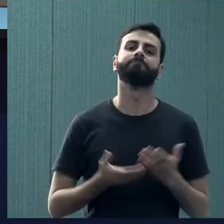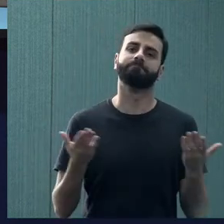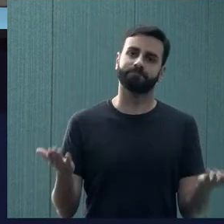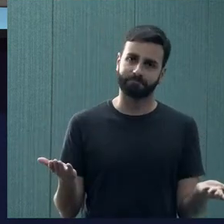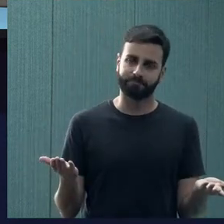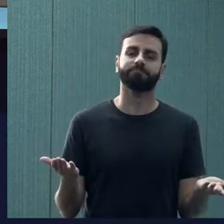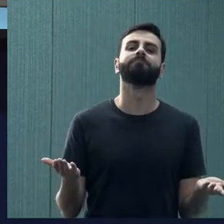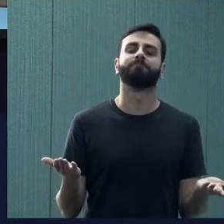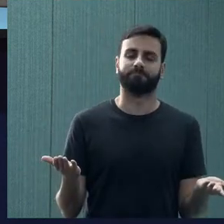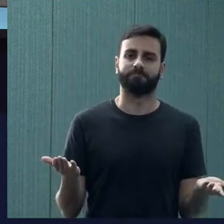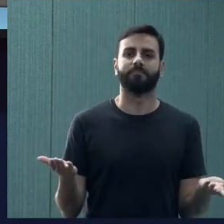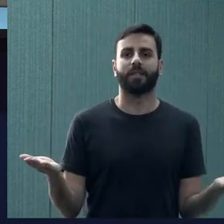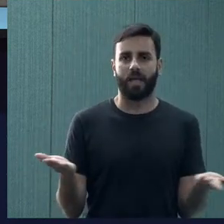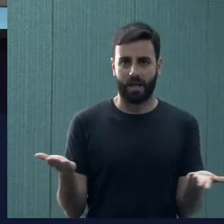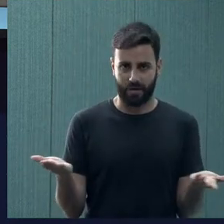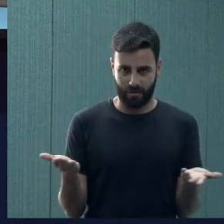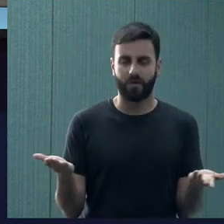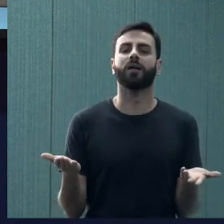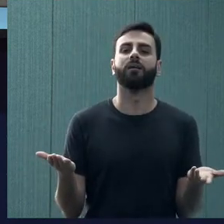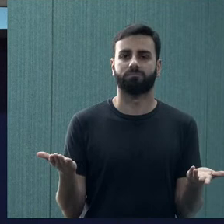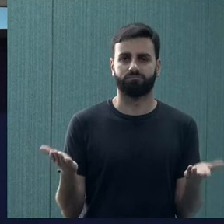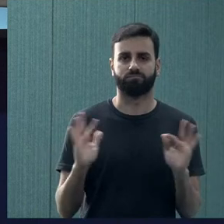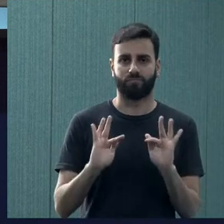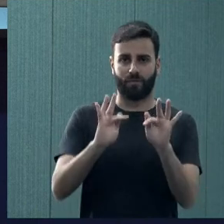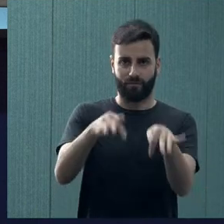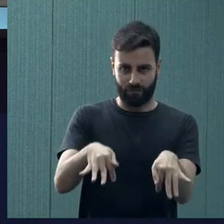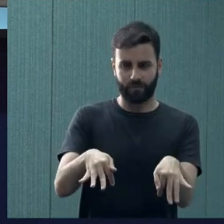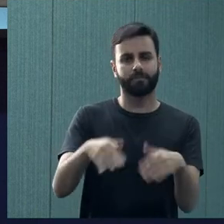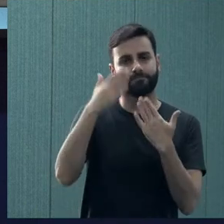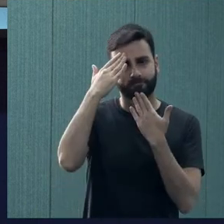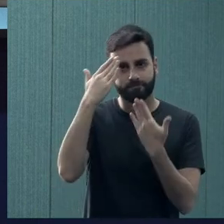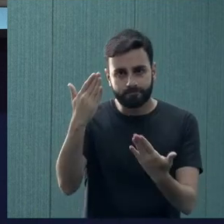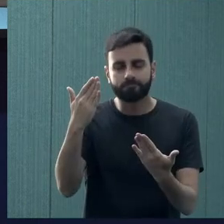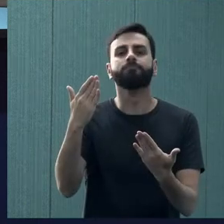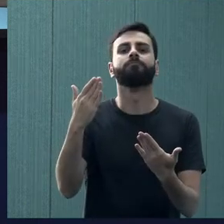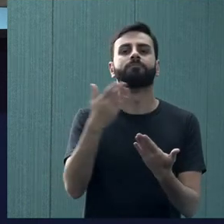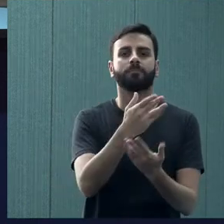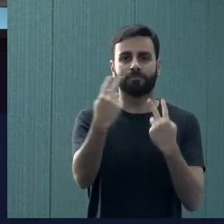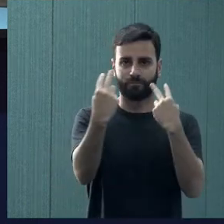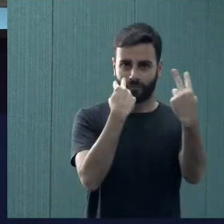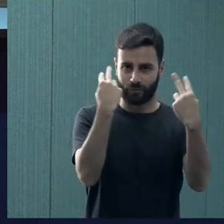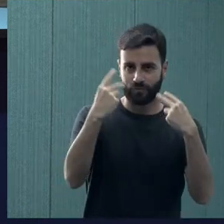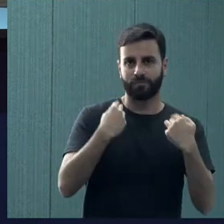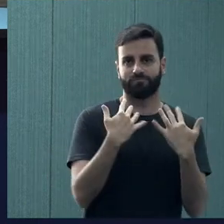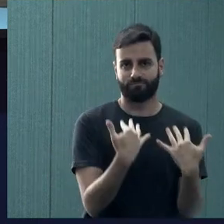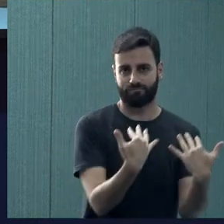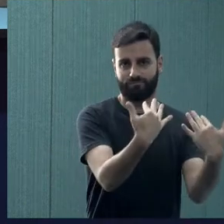Bom, a gente pode, então, partir para o encerramento. Quero agradecer a vocês que estiveram presentes.